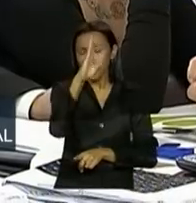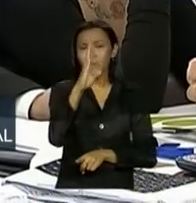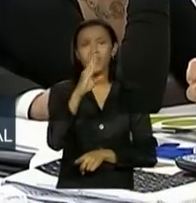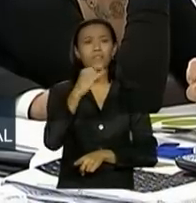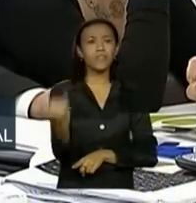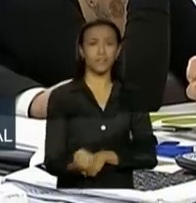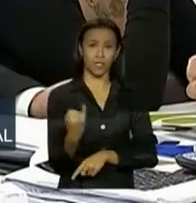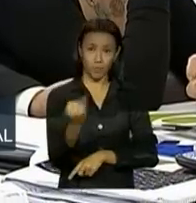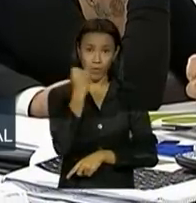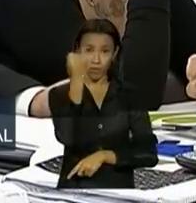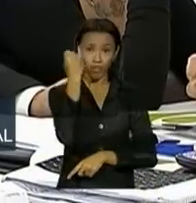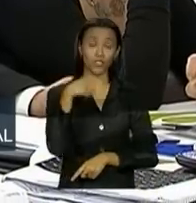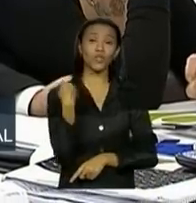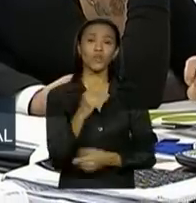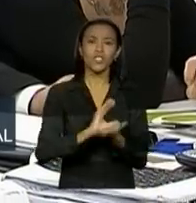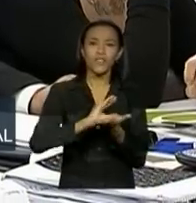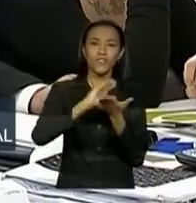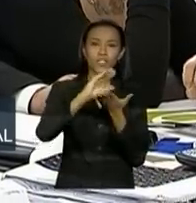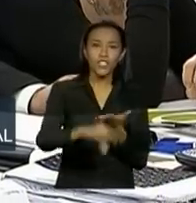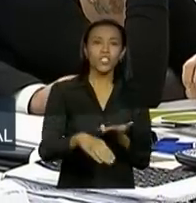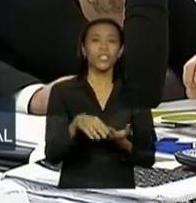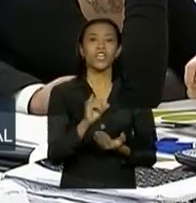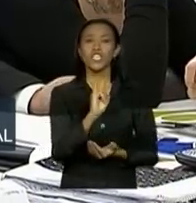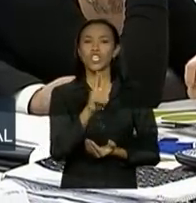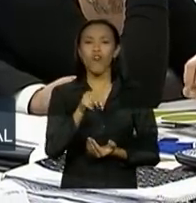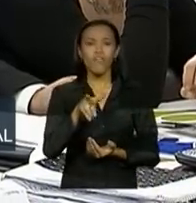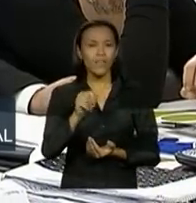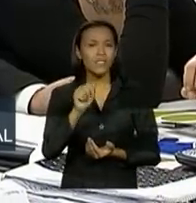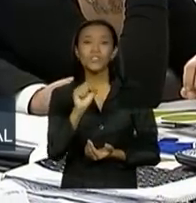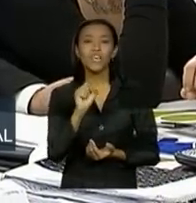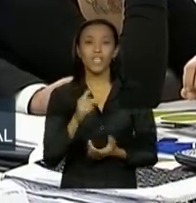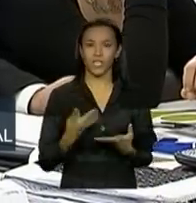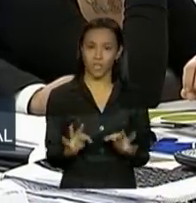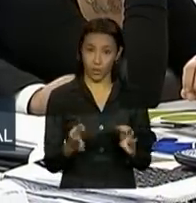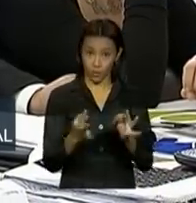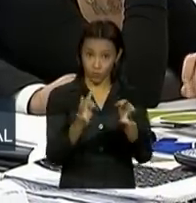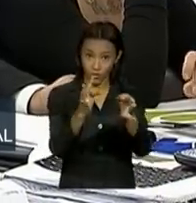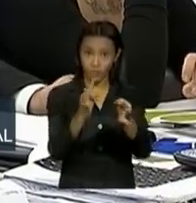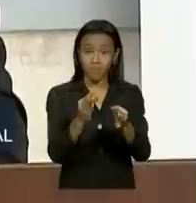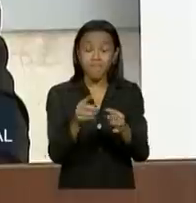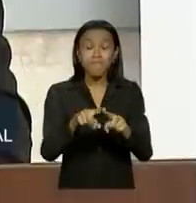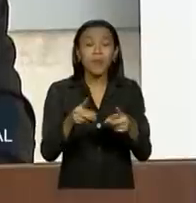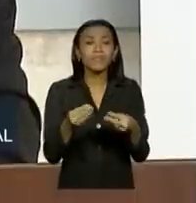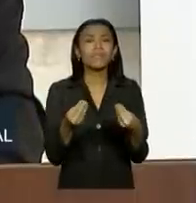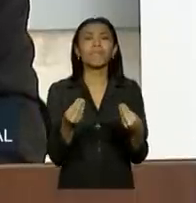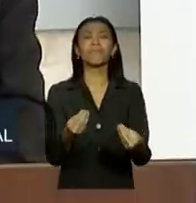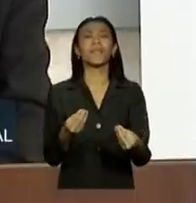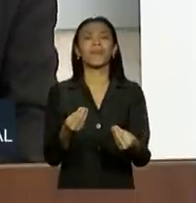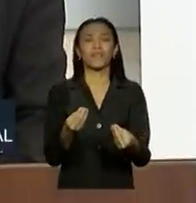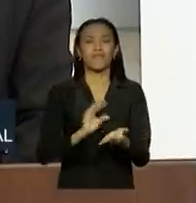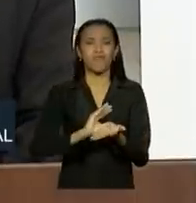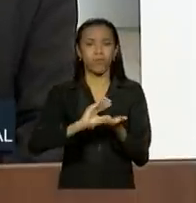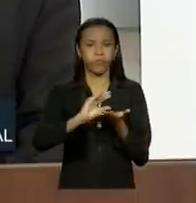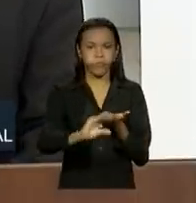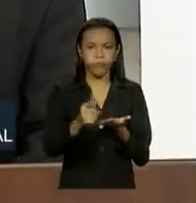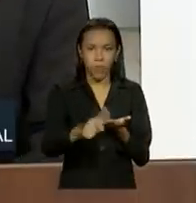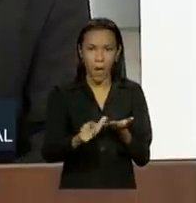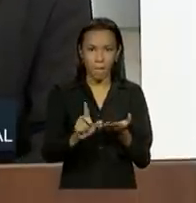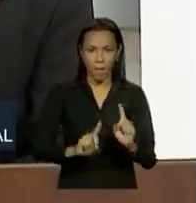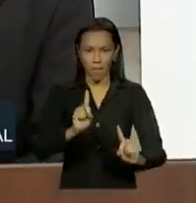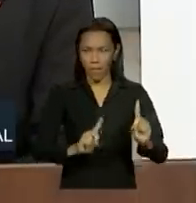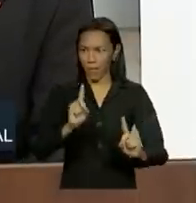importante investir em inovação e tecnologia, mas para quê? Para aumentar a